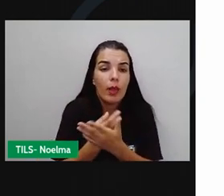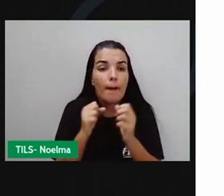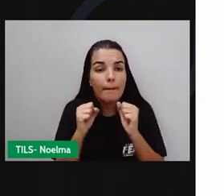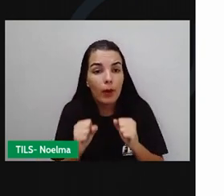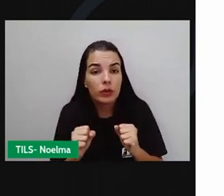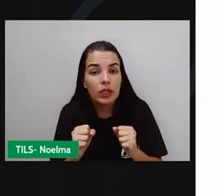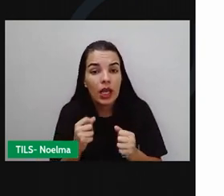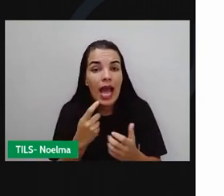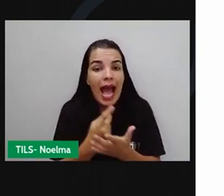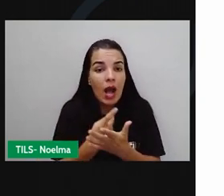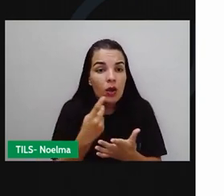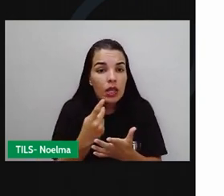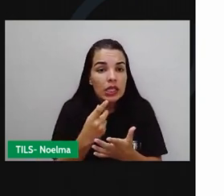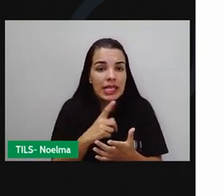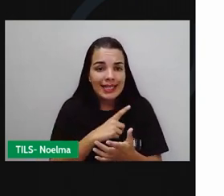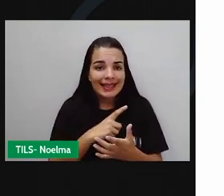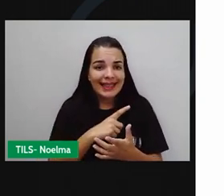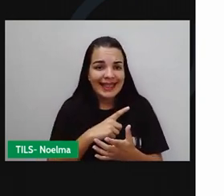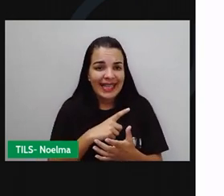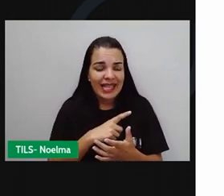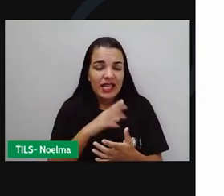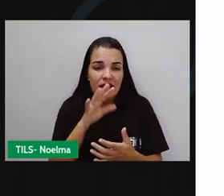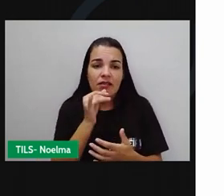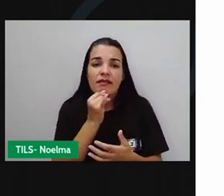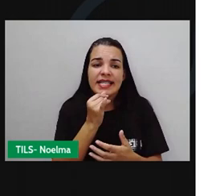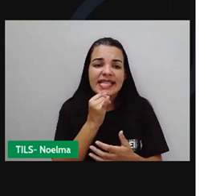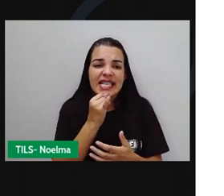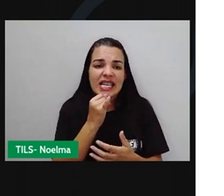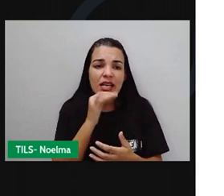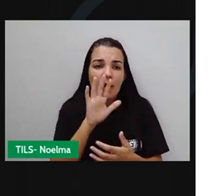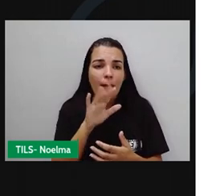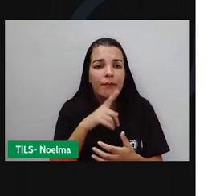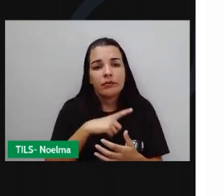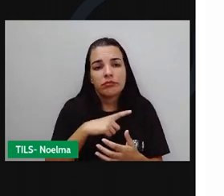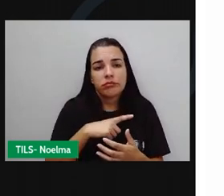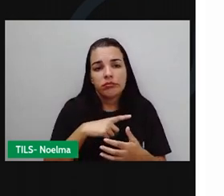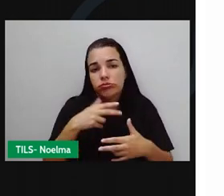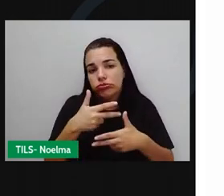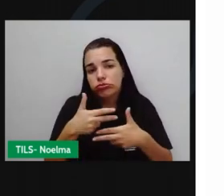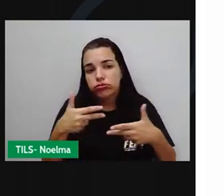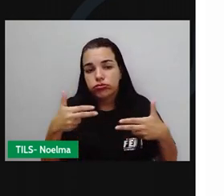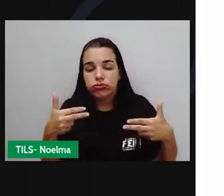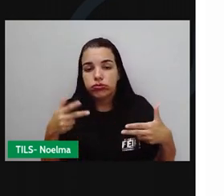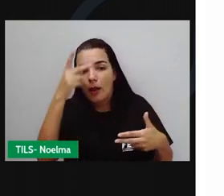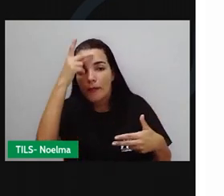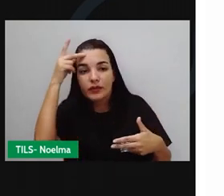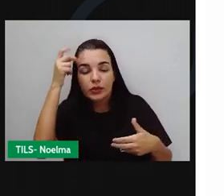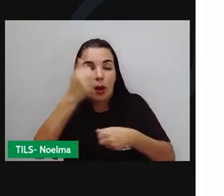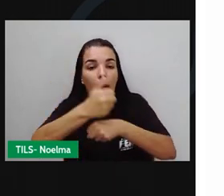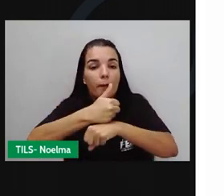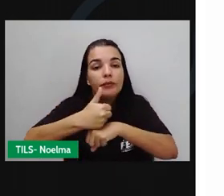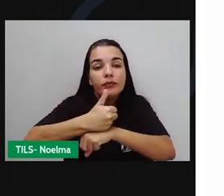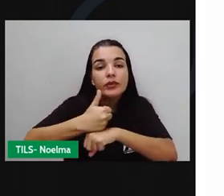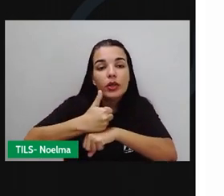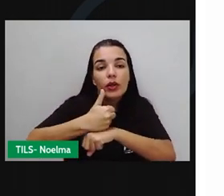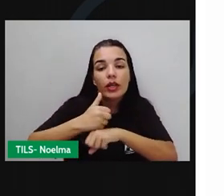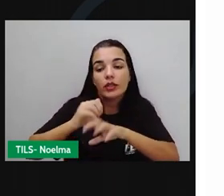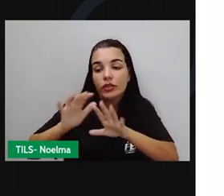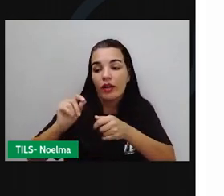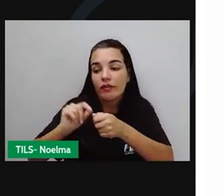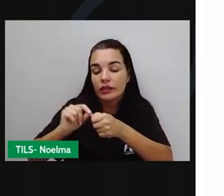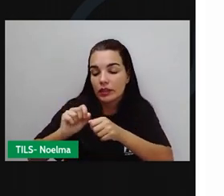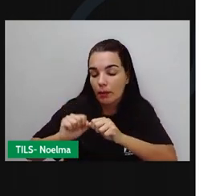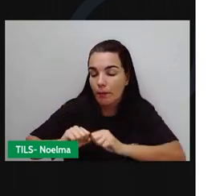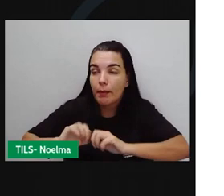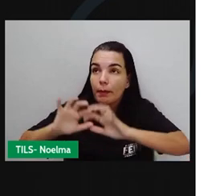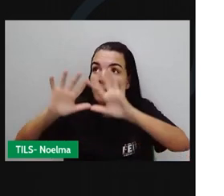profissionais, Nós já tivemos aqui em eventos públicos, onde ali foram utilizados profissionais, né? Para que produzisse a queima